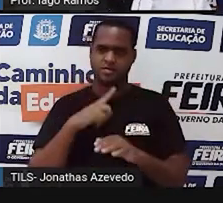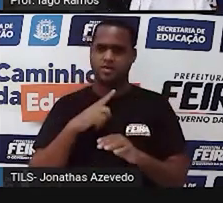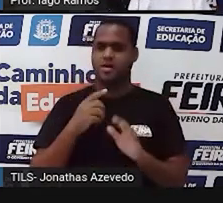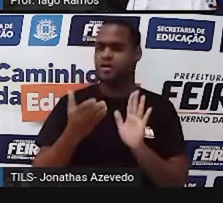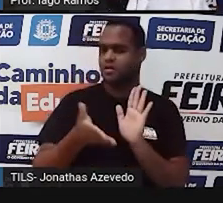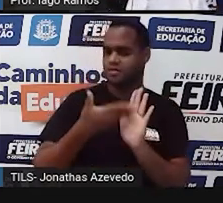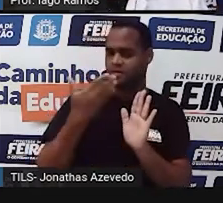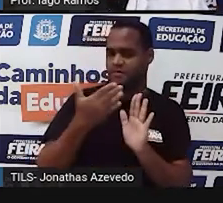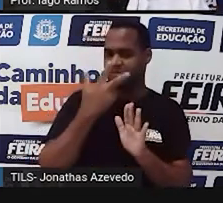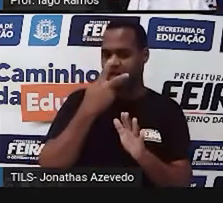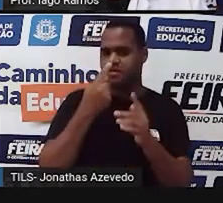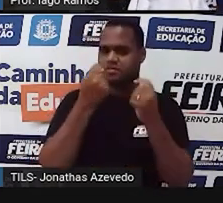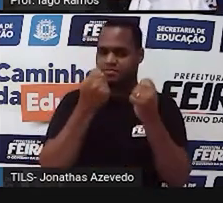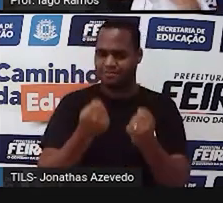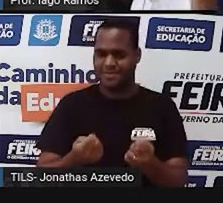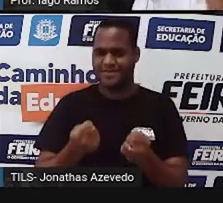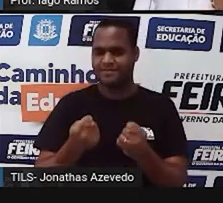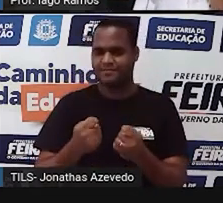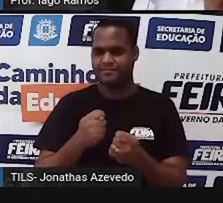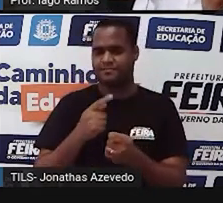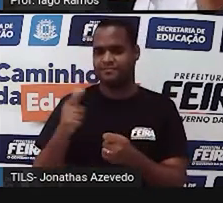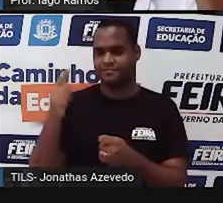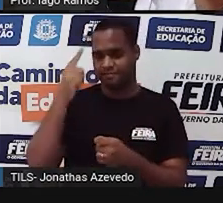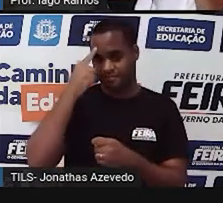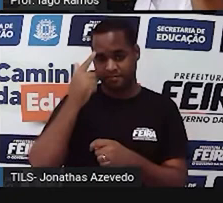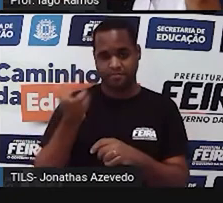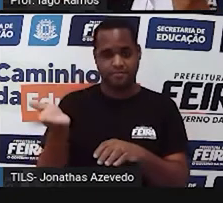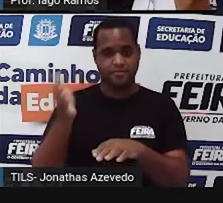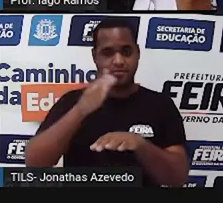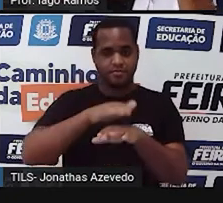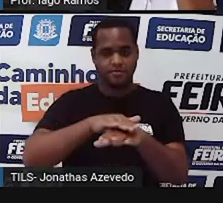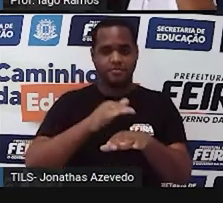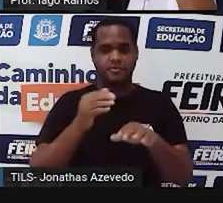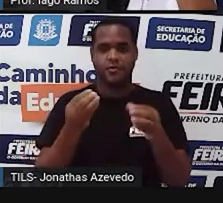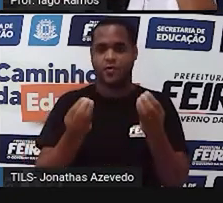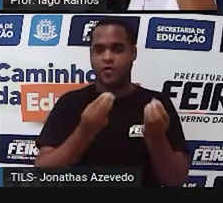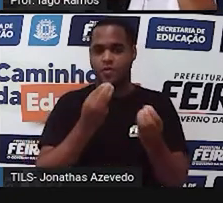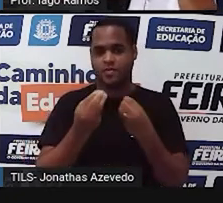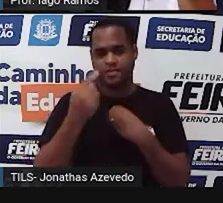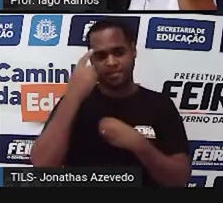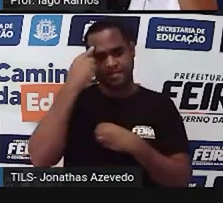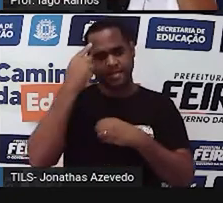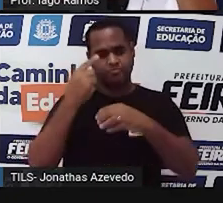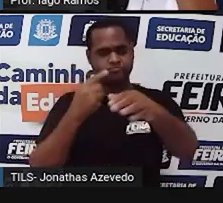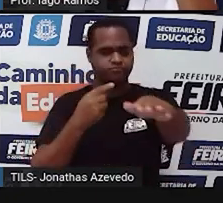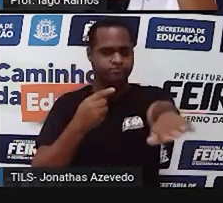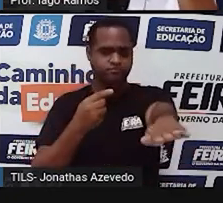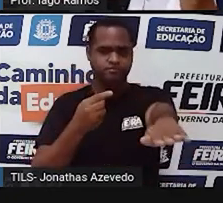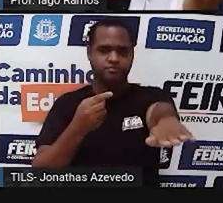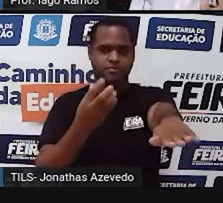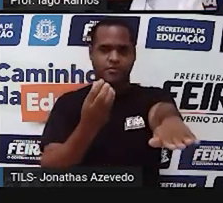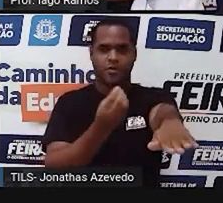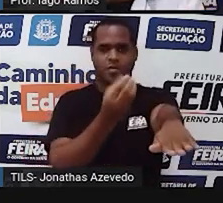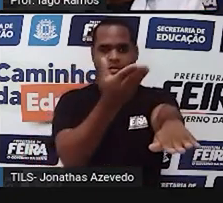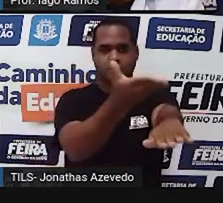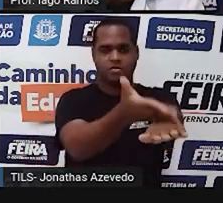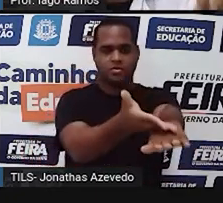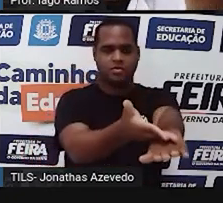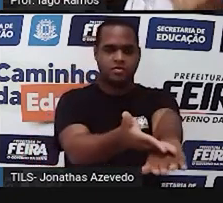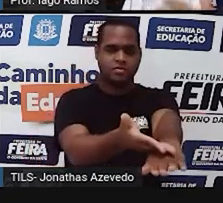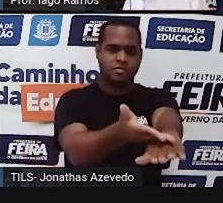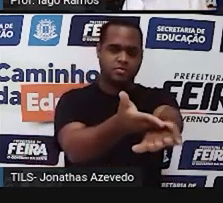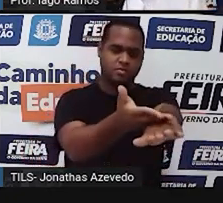ele é mais pesado que a caneta. Então, a mão esquerda, onde vai estar o livro, né? A ideia é que ela fique mais baixa